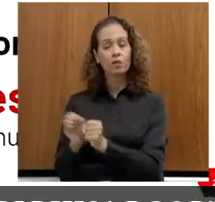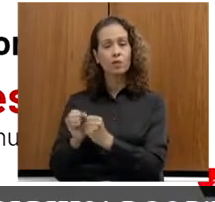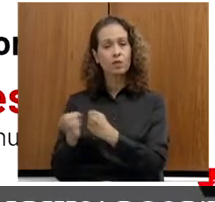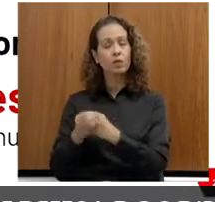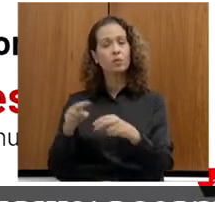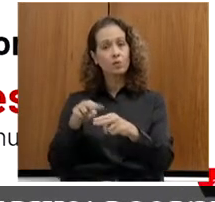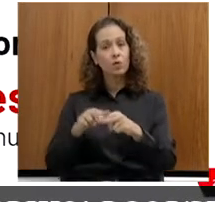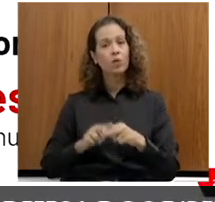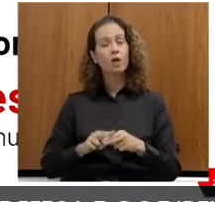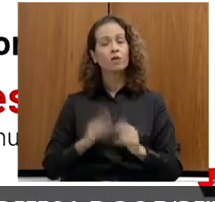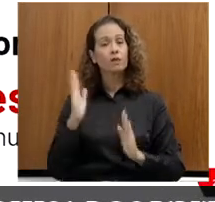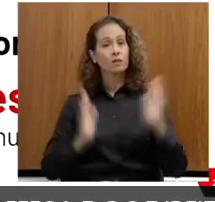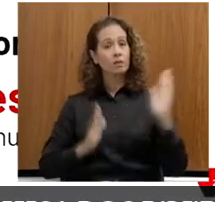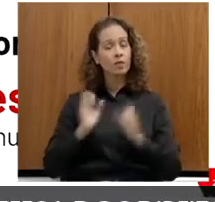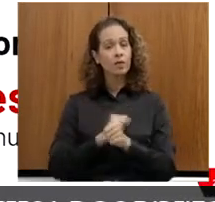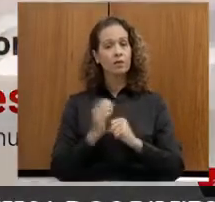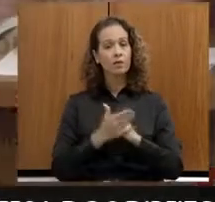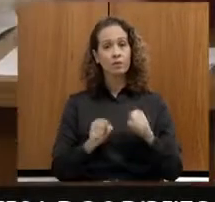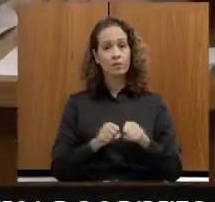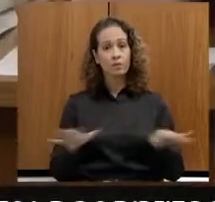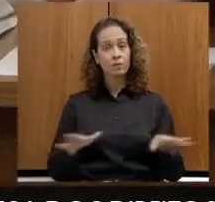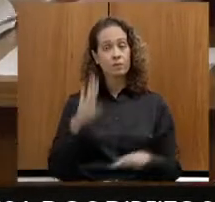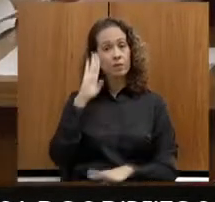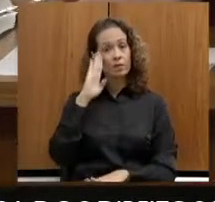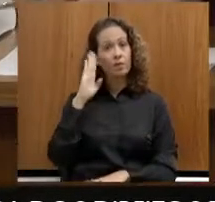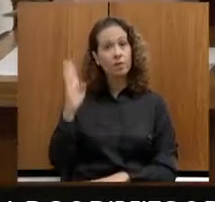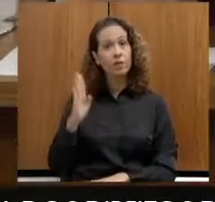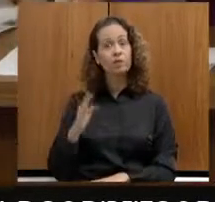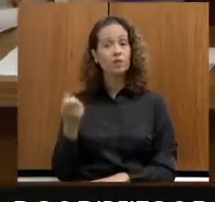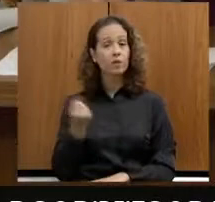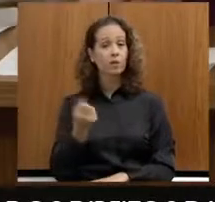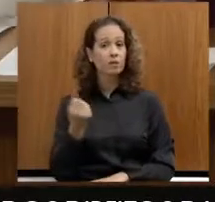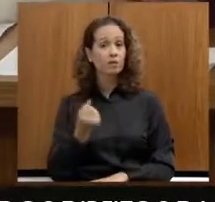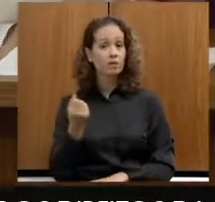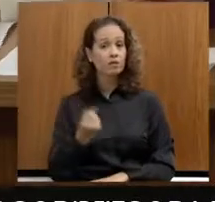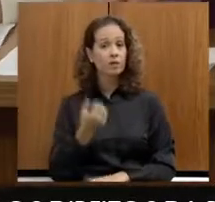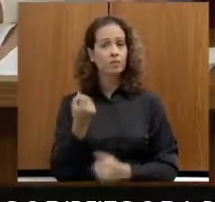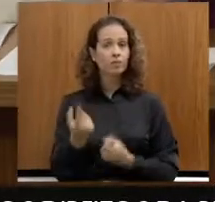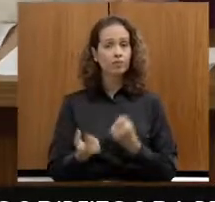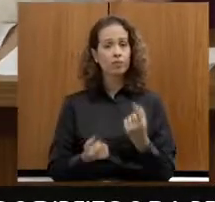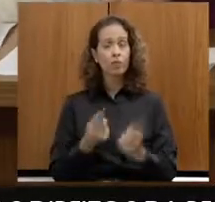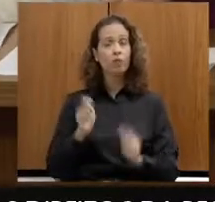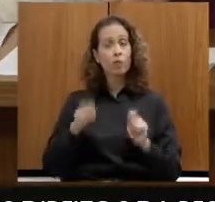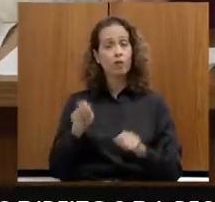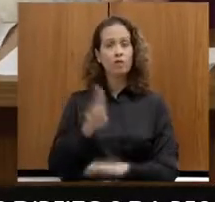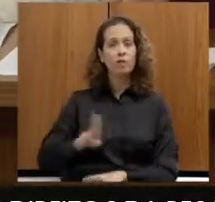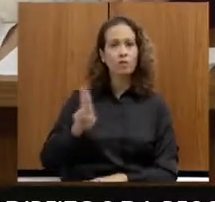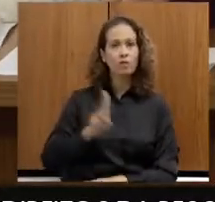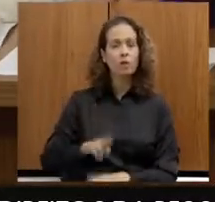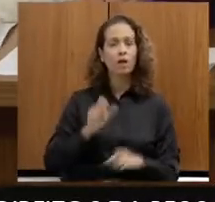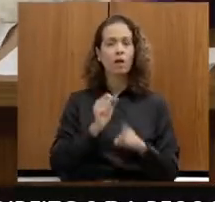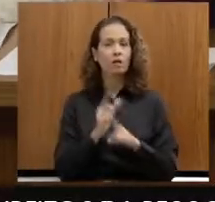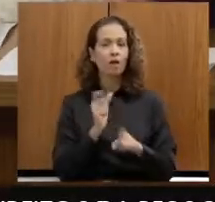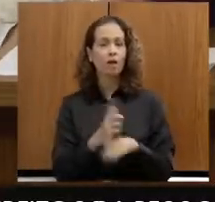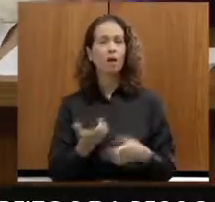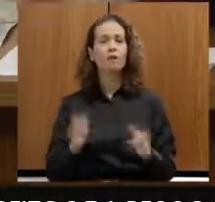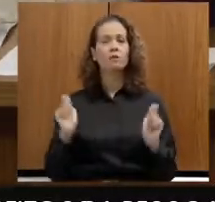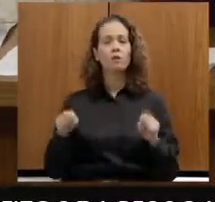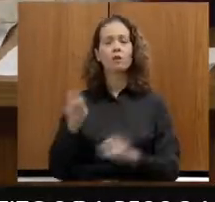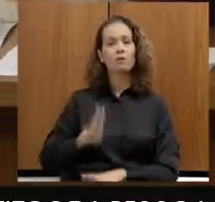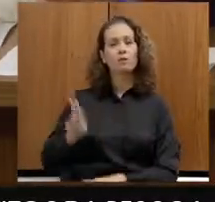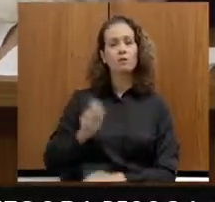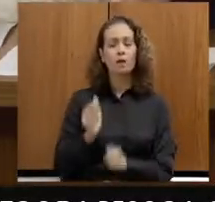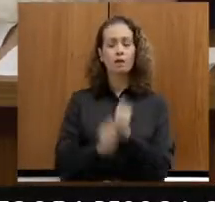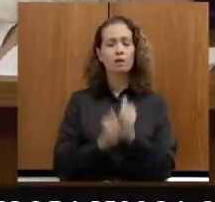pandemia, principalmente o que chamamos de benefícios eventuais, que podem ser usadas em alugueis sociais, em cestas básicas e as